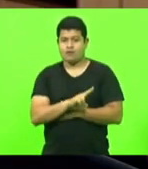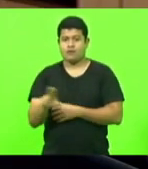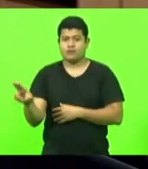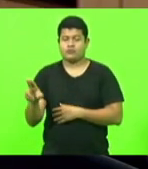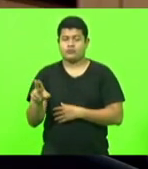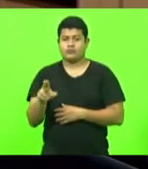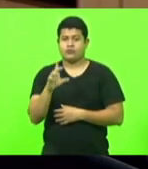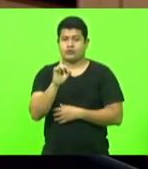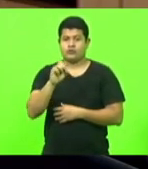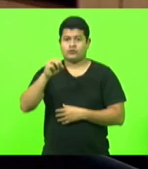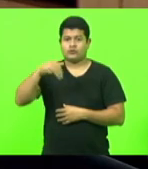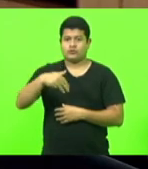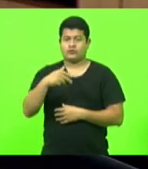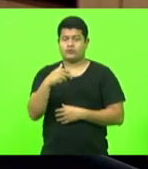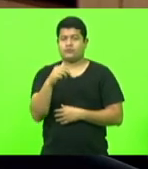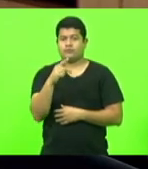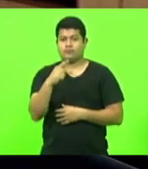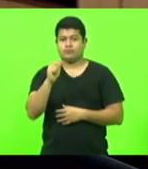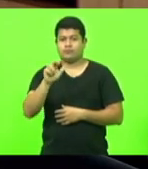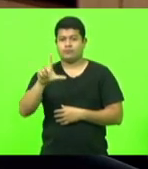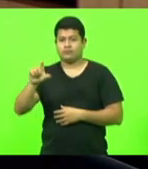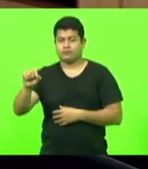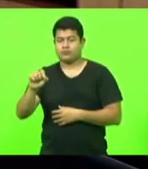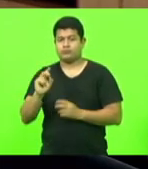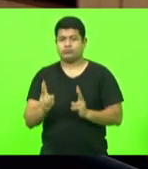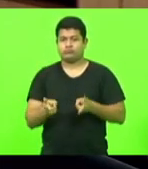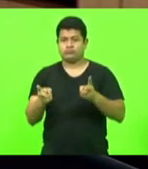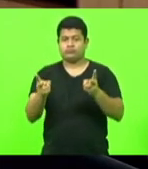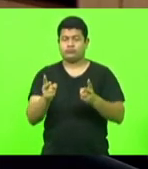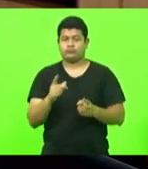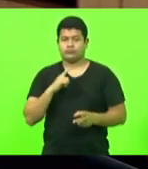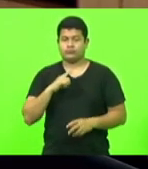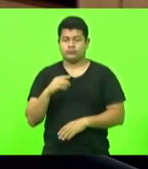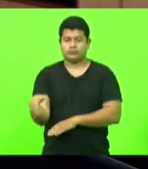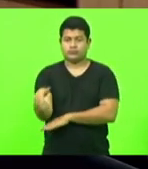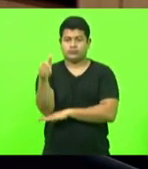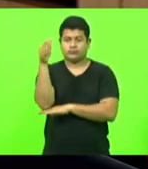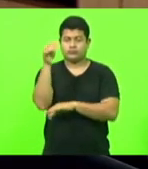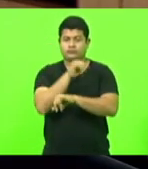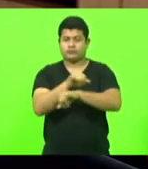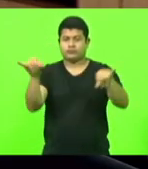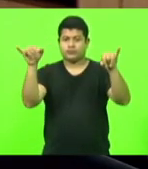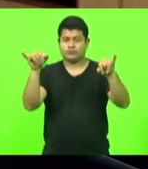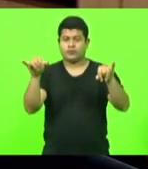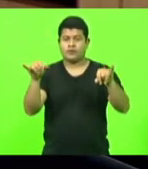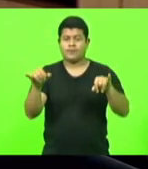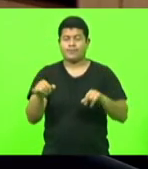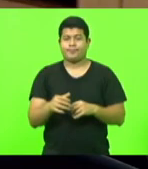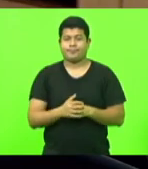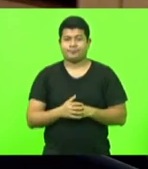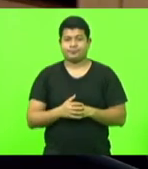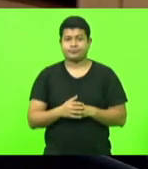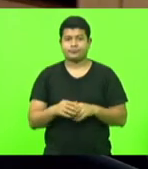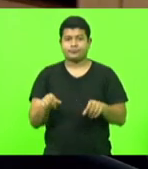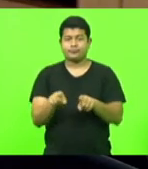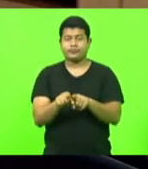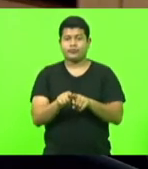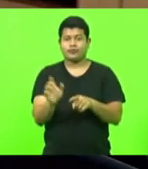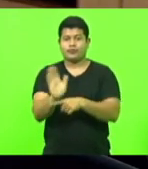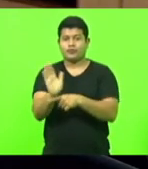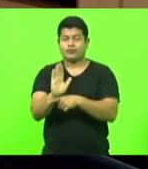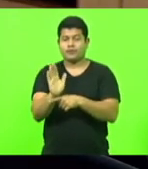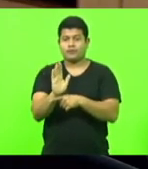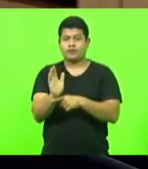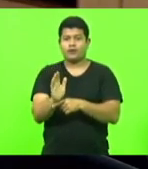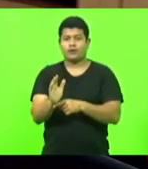Dom Paulo Evaristo Arnes. Ato contínuo, houve a execução do hino nacional e, na sequência, a apresentação do vídeo sobre a vida de Dom